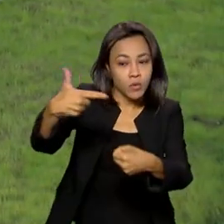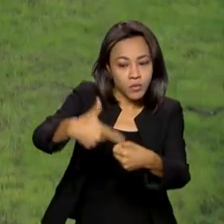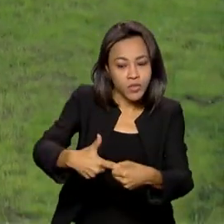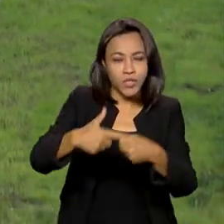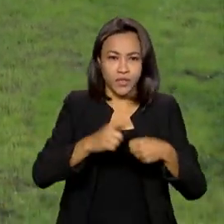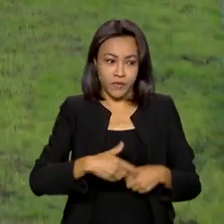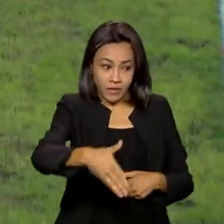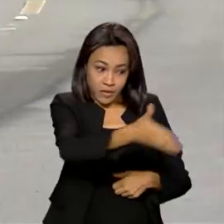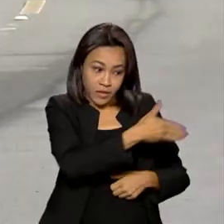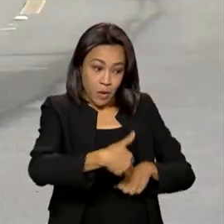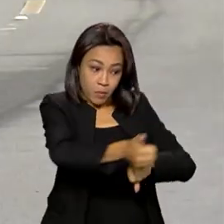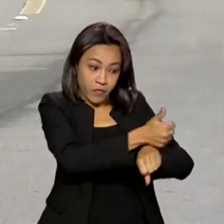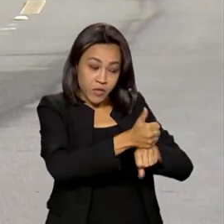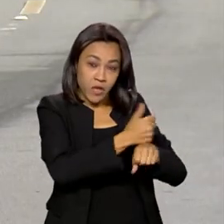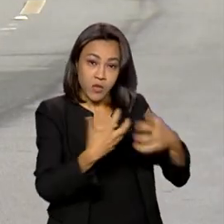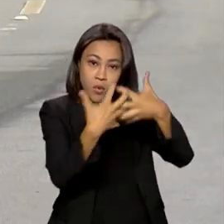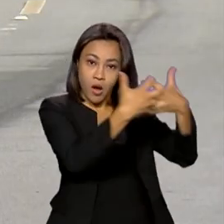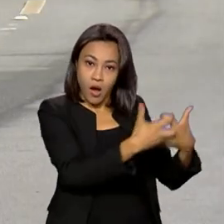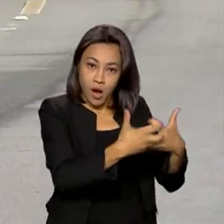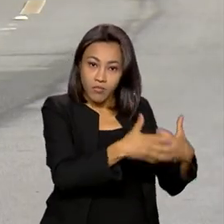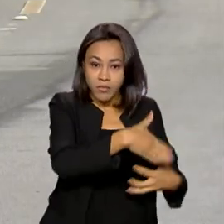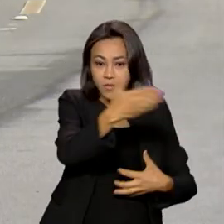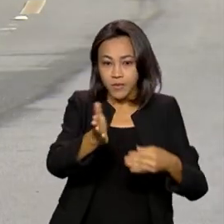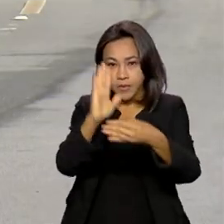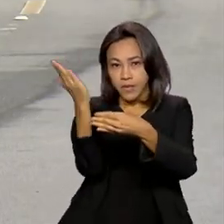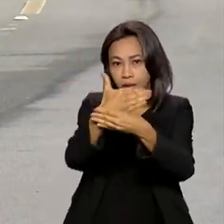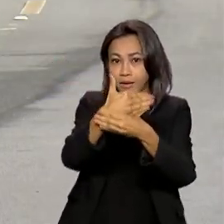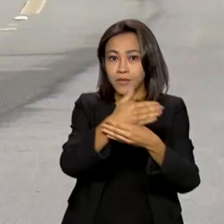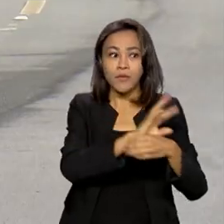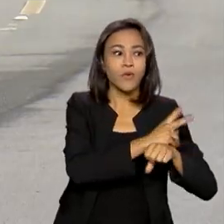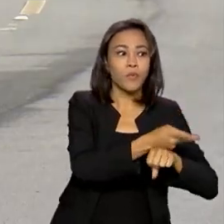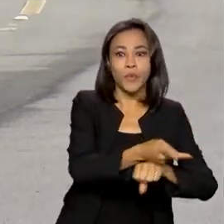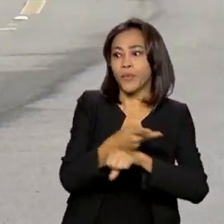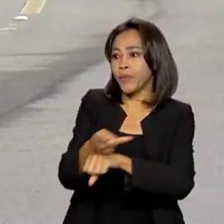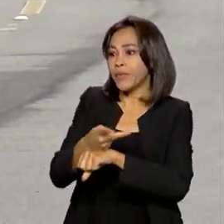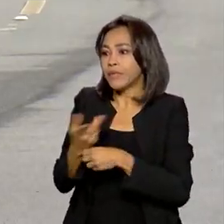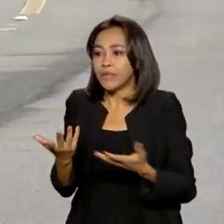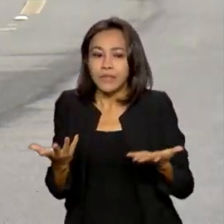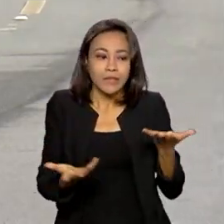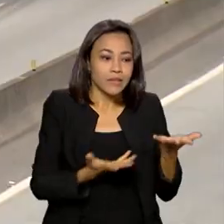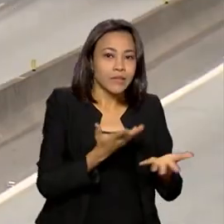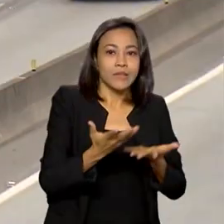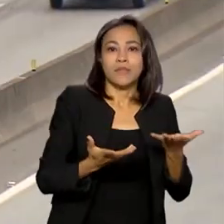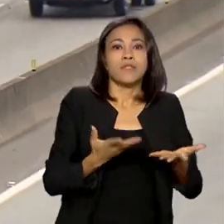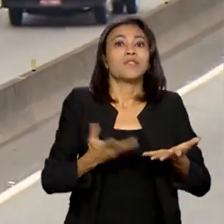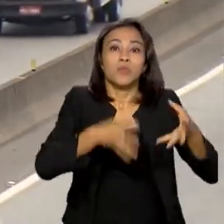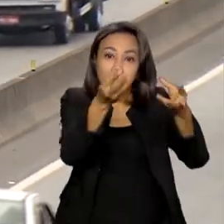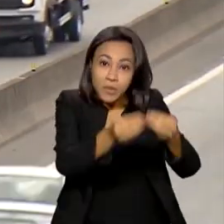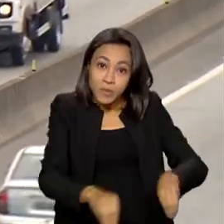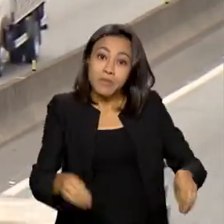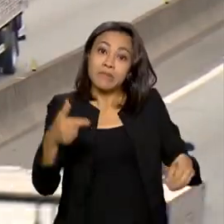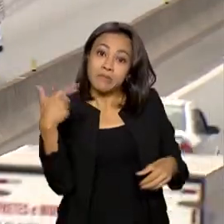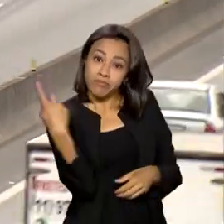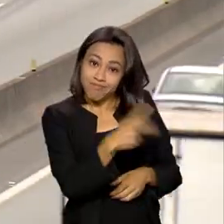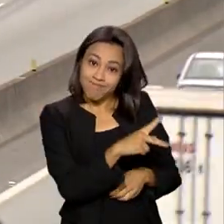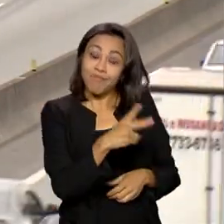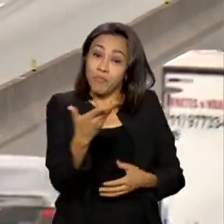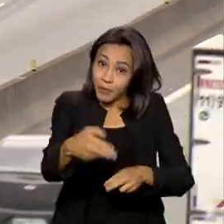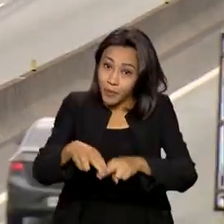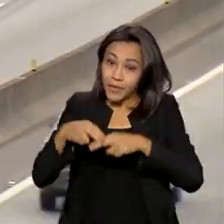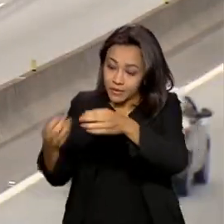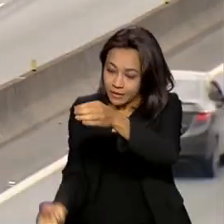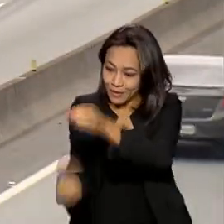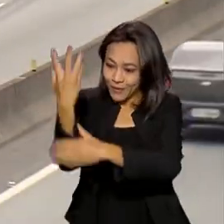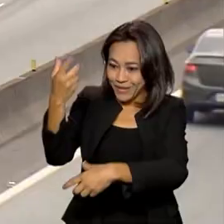profissionais como caminhoneiros e taxistas buscam alternativas para driblar os impactos no bolso. E é aí que as políticas